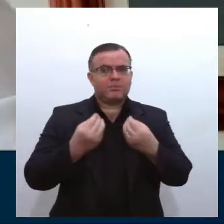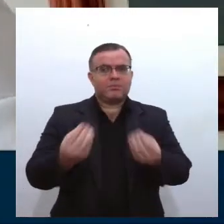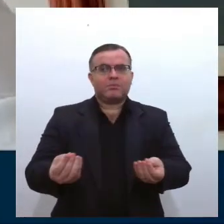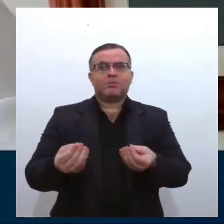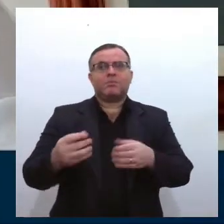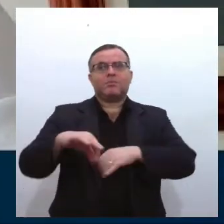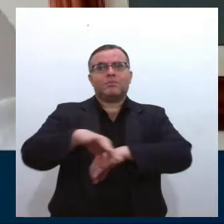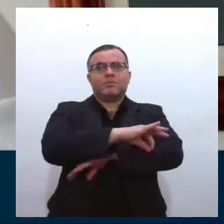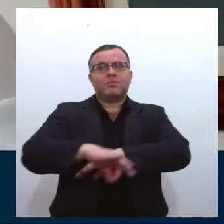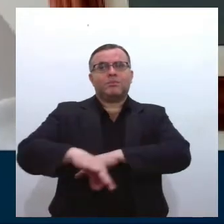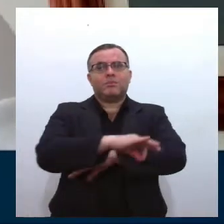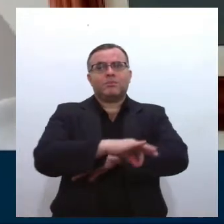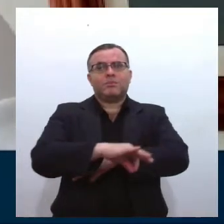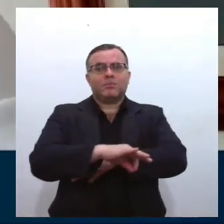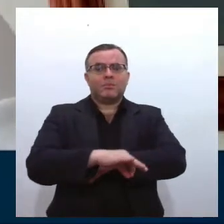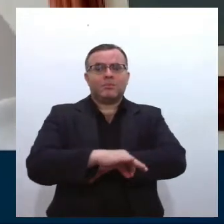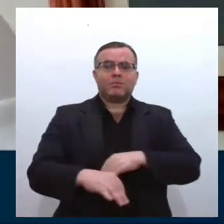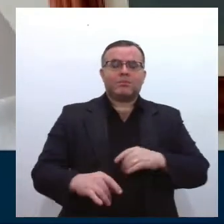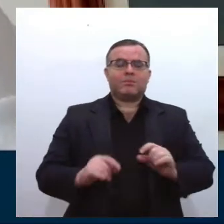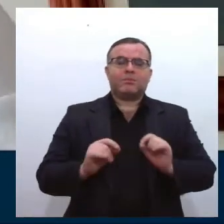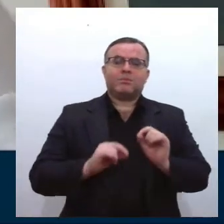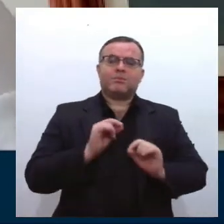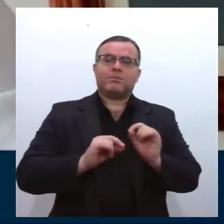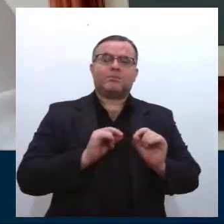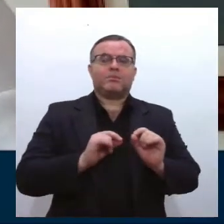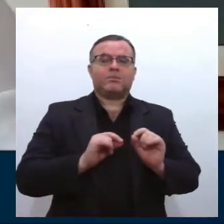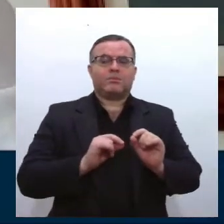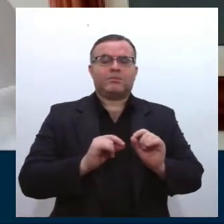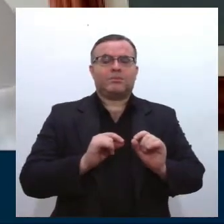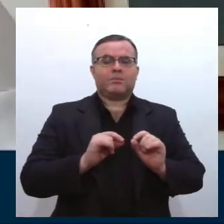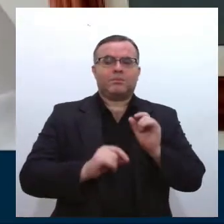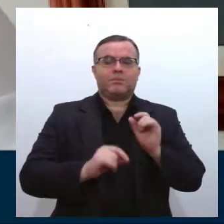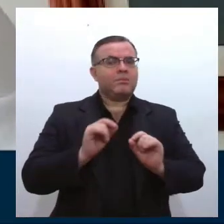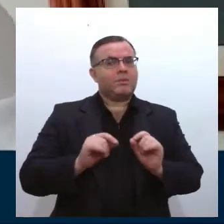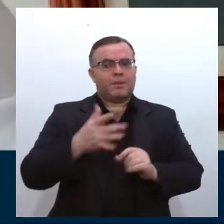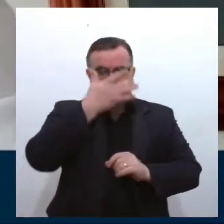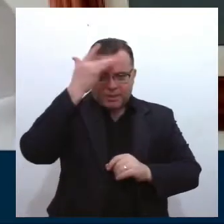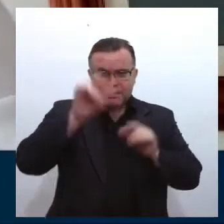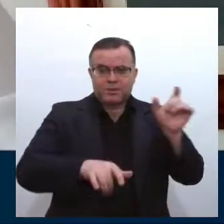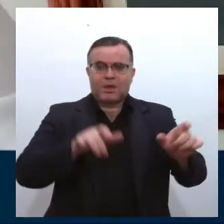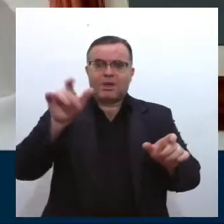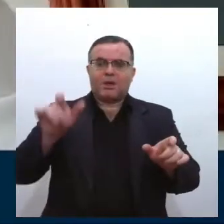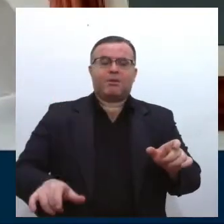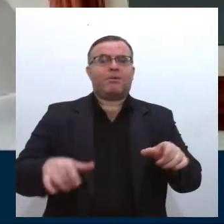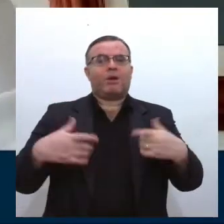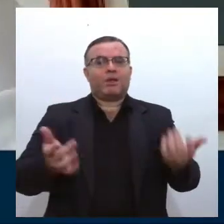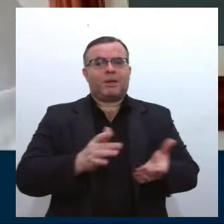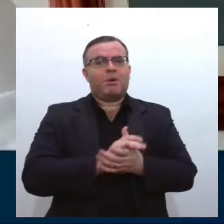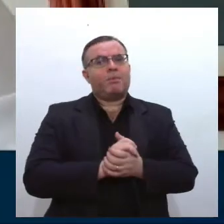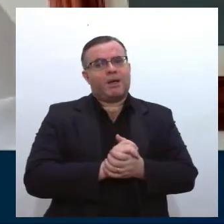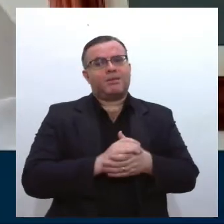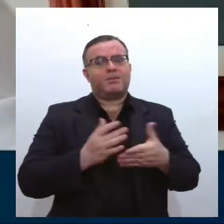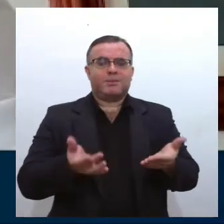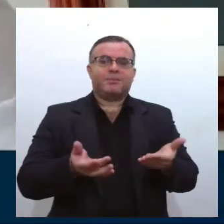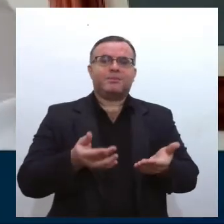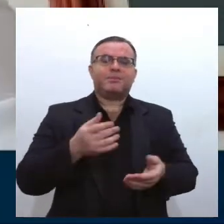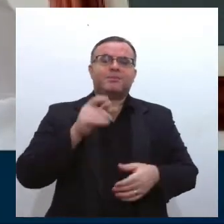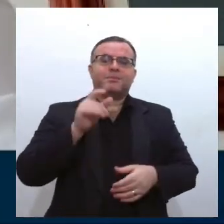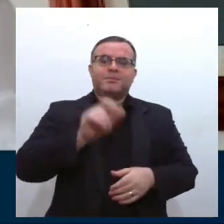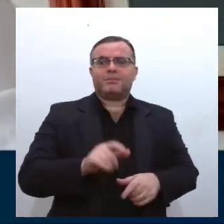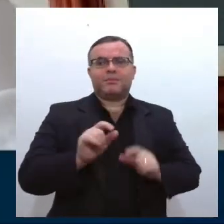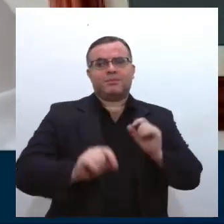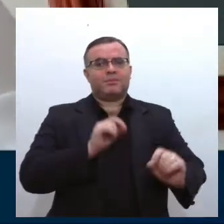empresários da construção civil, arquitetos, pessoas que se destacaram durante o ano. Assim como tem outras medalhas aí